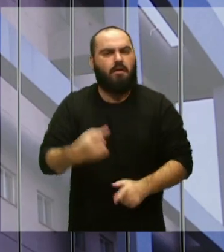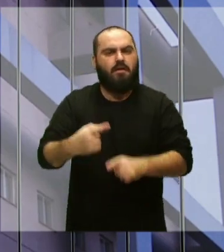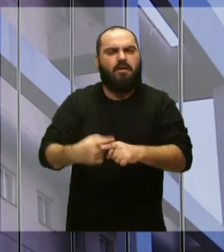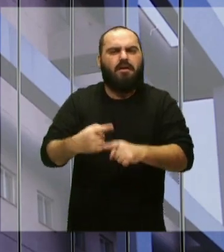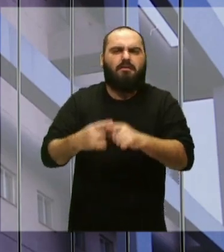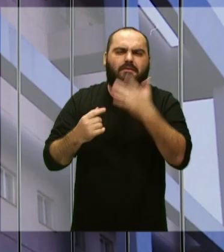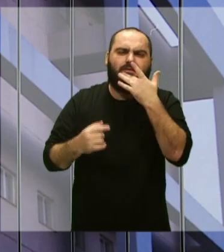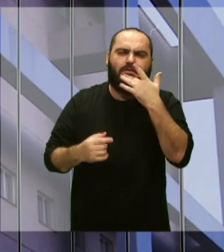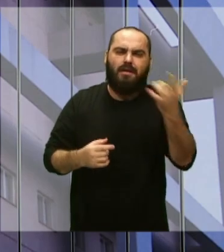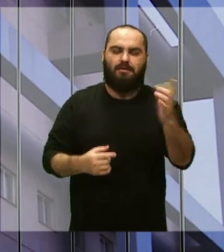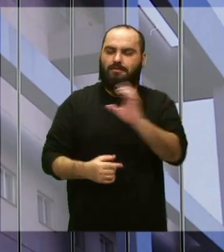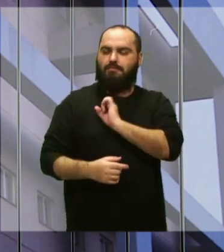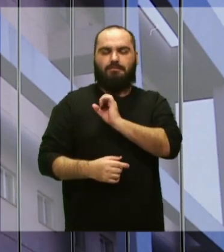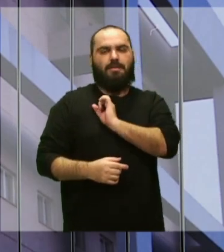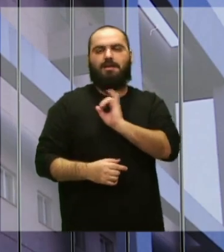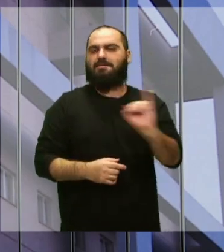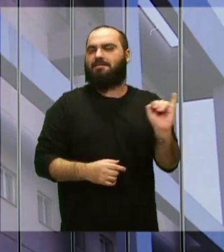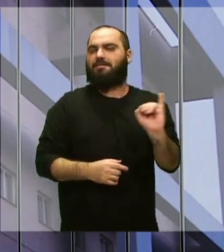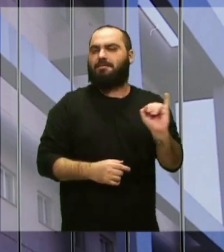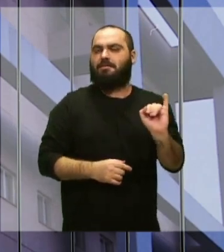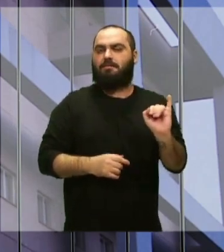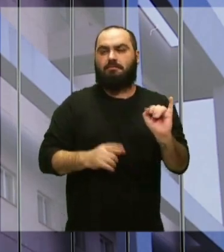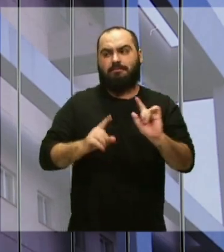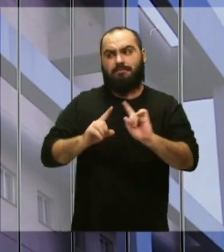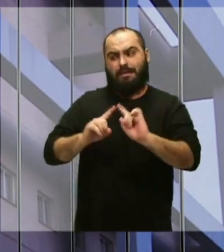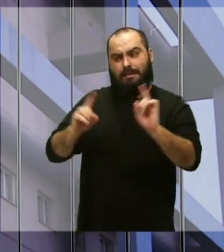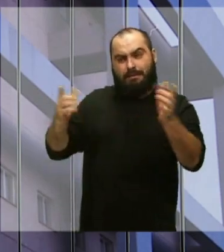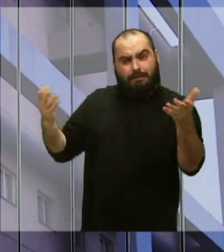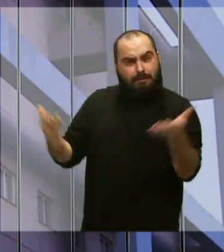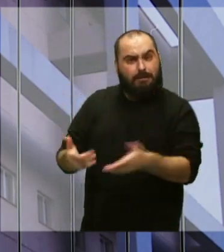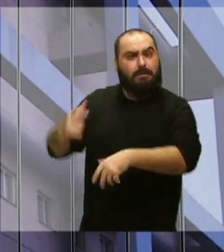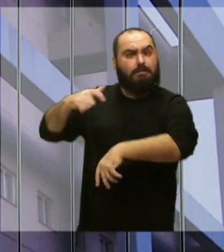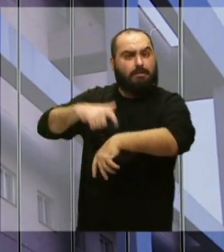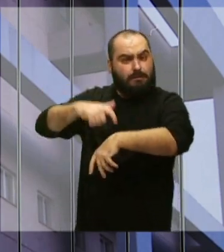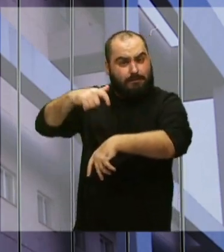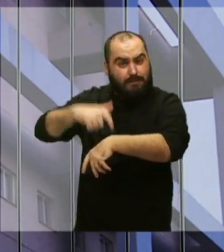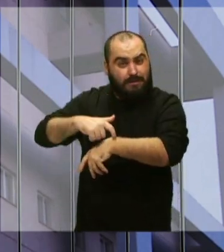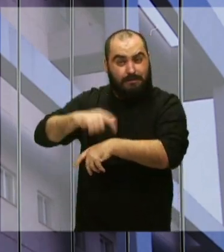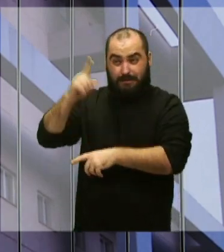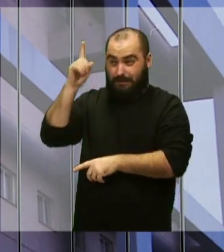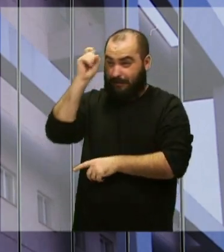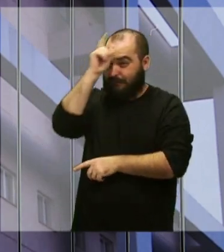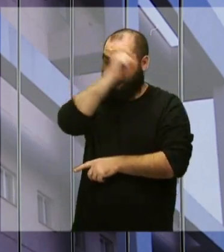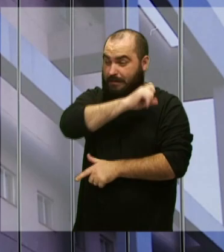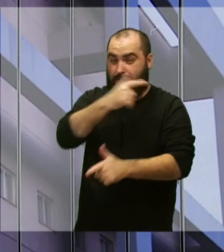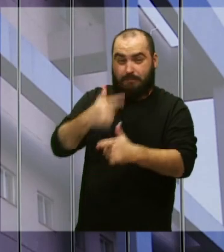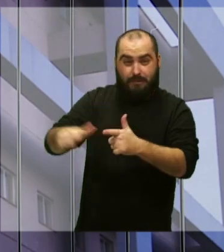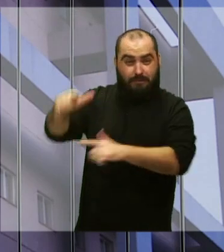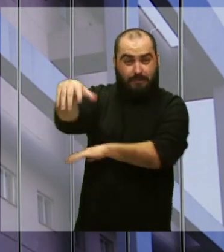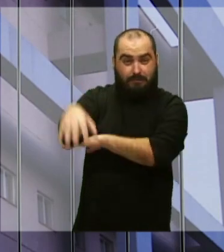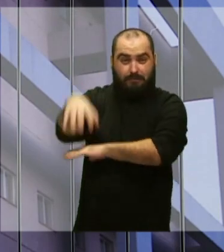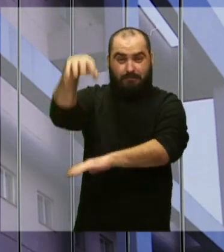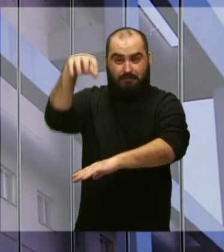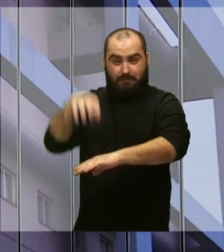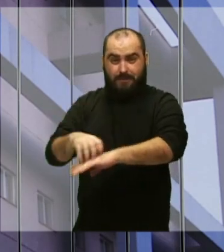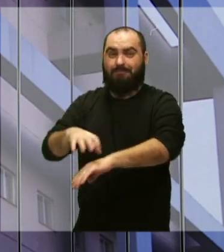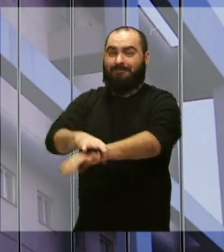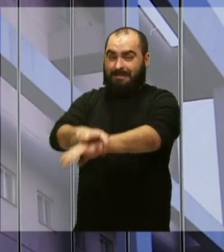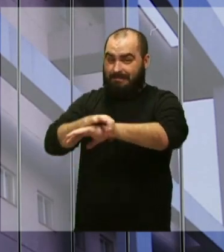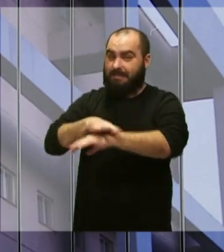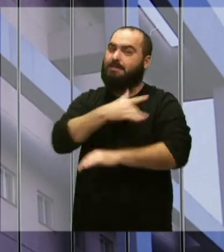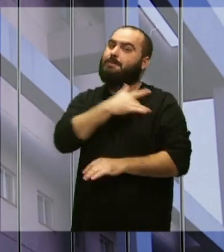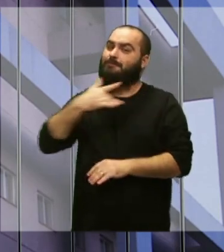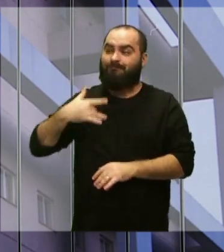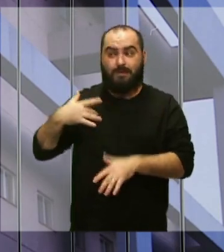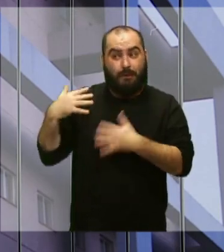fácil amar impondicionalmente a nossa cidade, mesmo agora em que estamos enfrentando grandes problemas no porto, na segurança, na